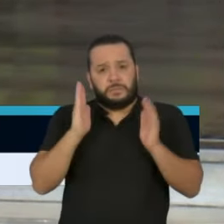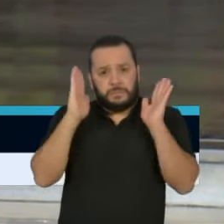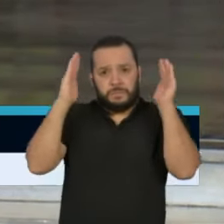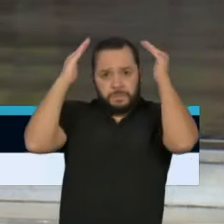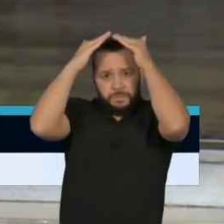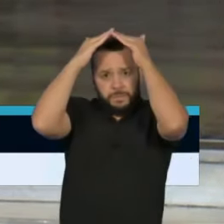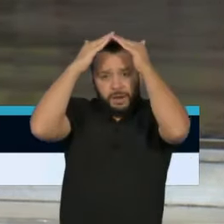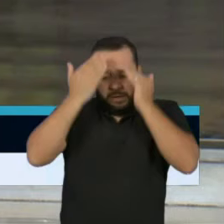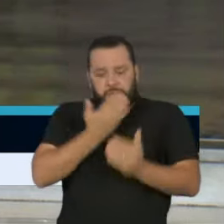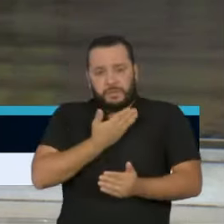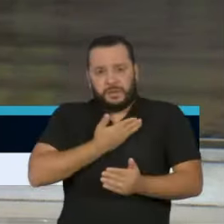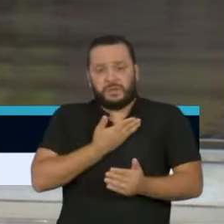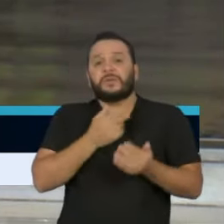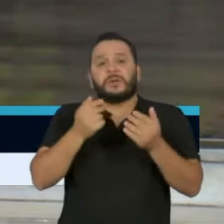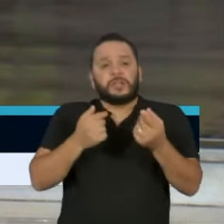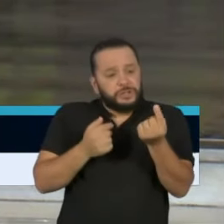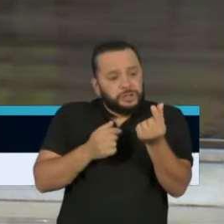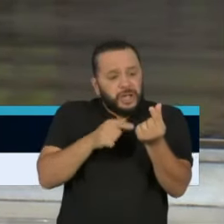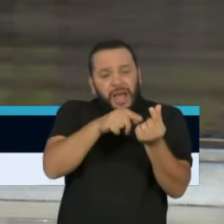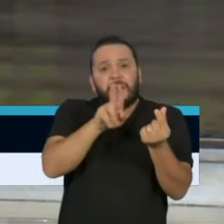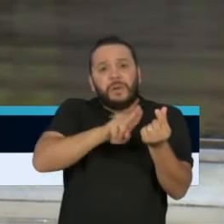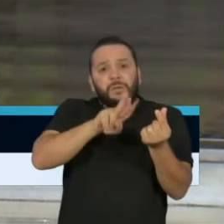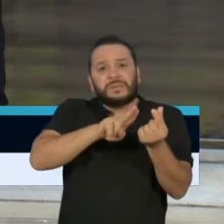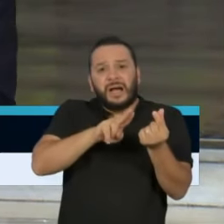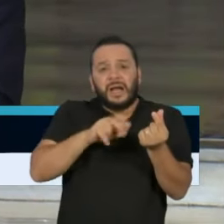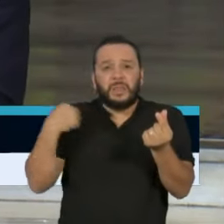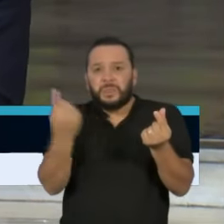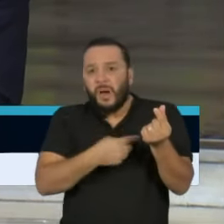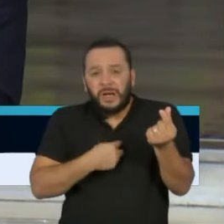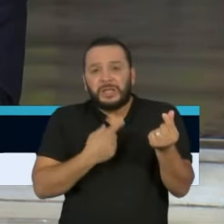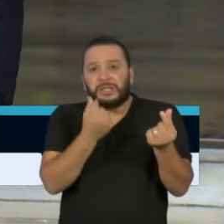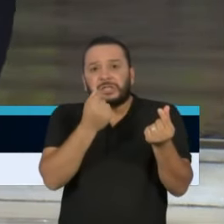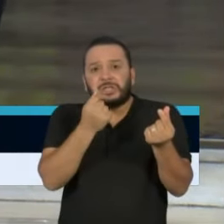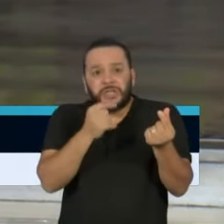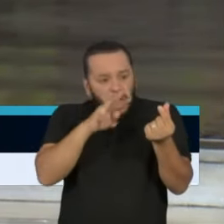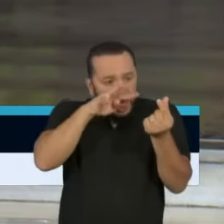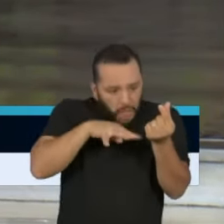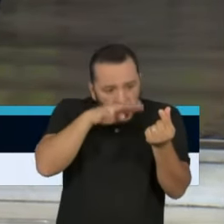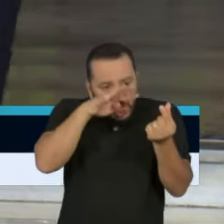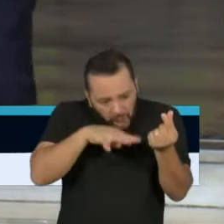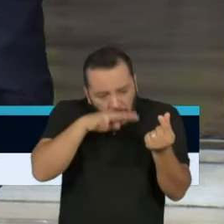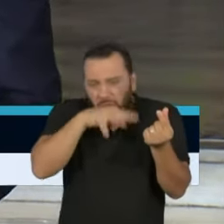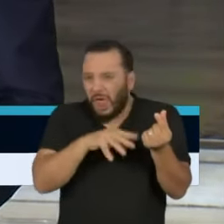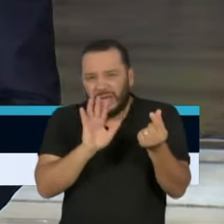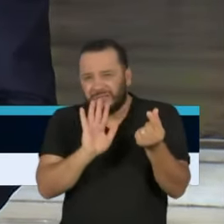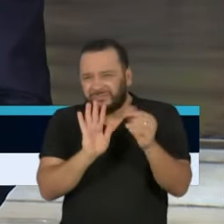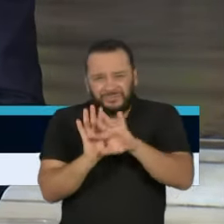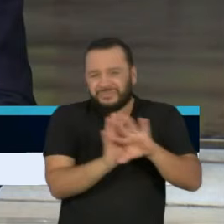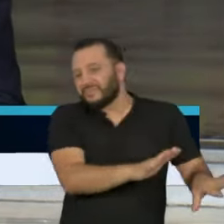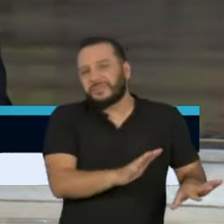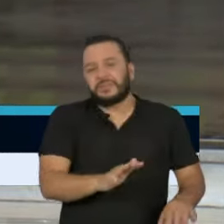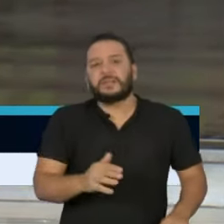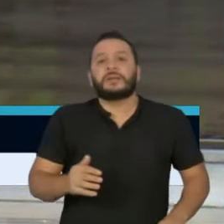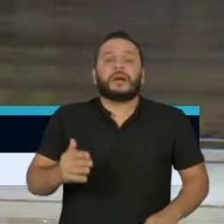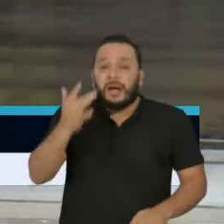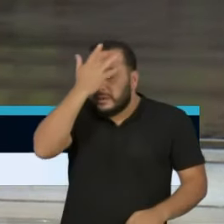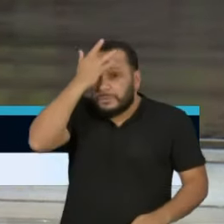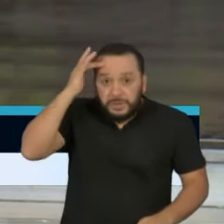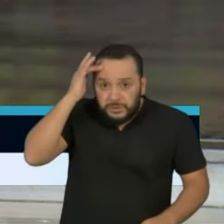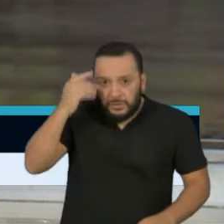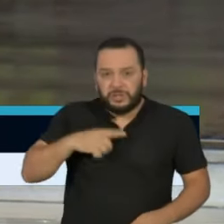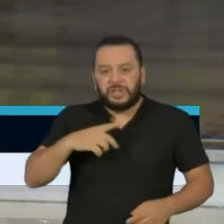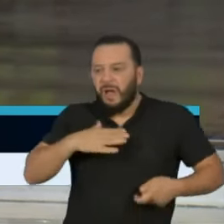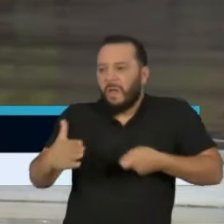Aqueles que incentivam a vida normal, aqueles que pressionam o prefeito da capital de São Paulo, Bruno Covas,